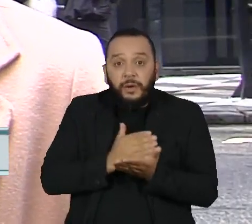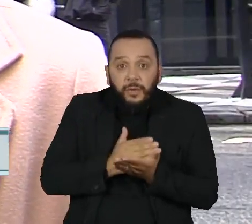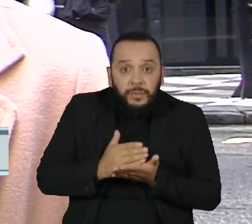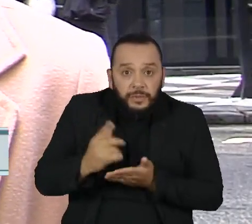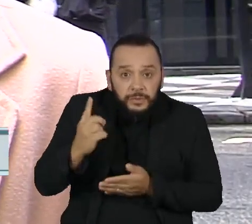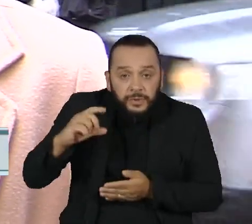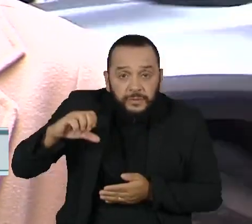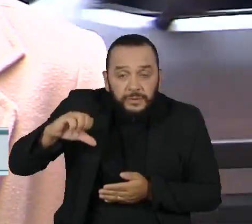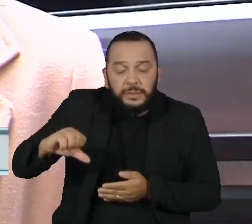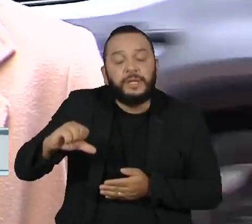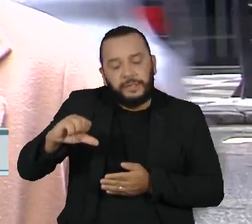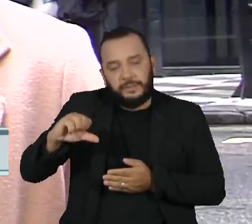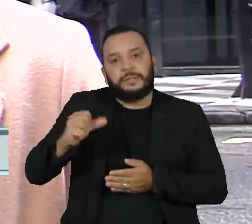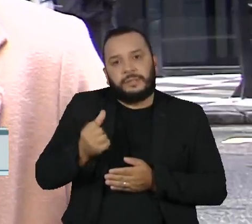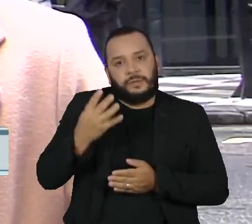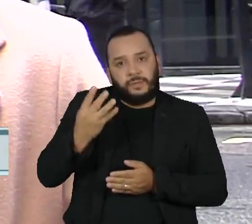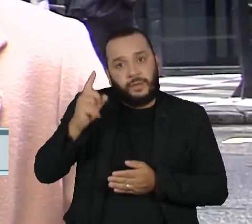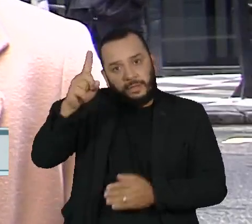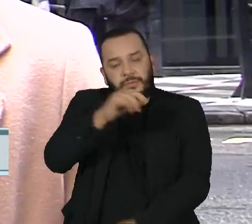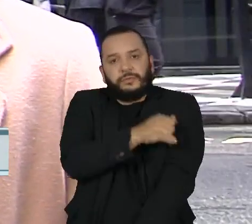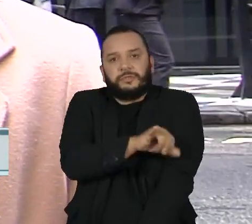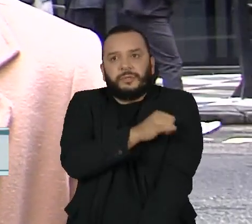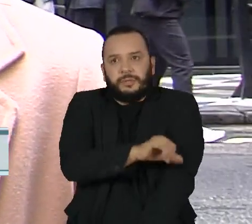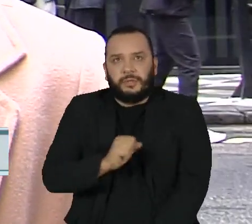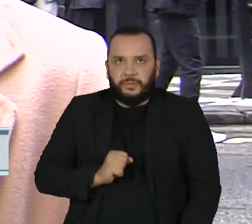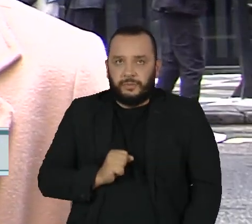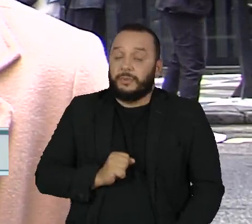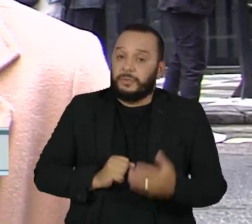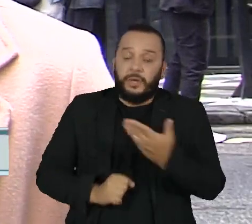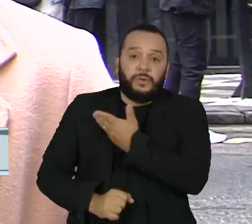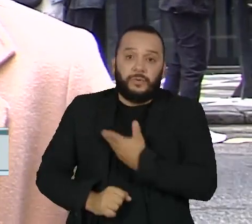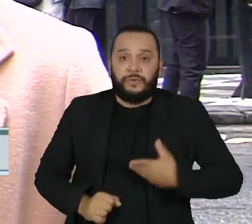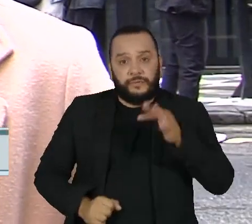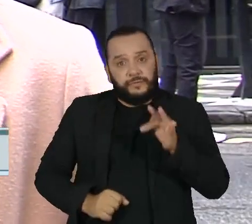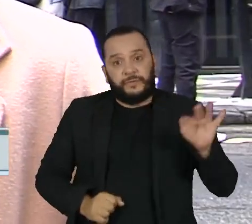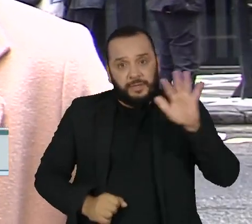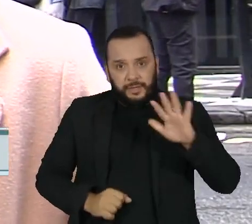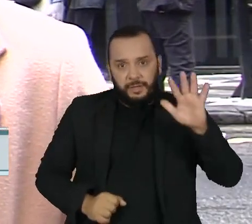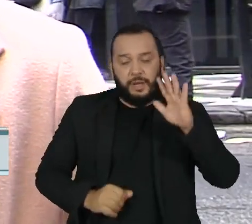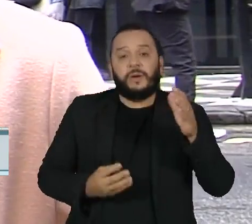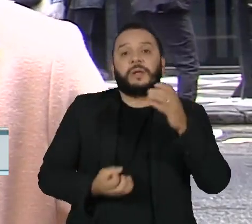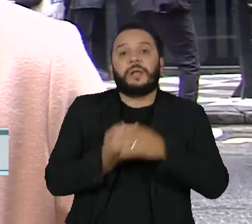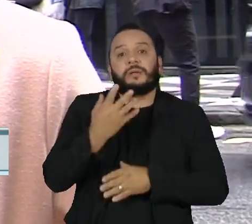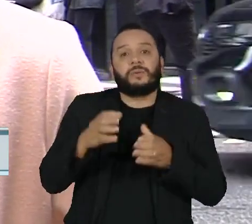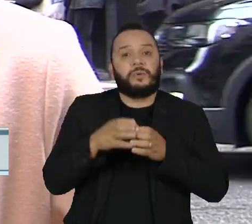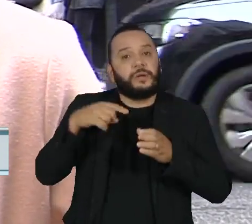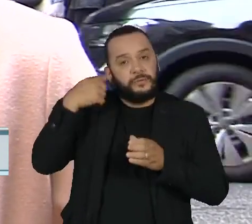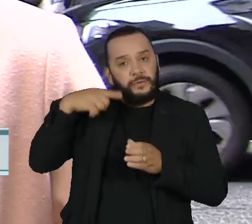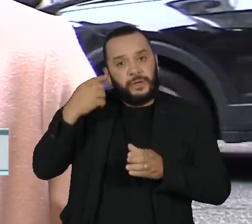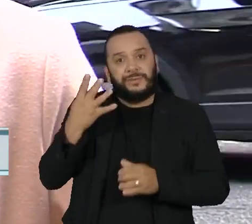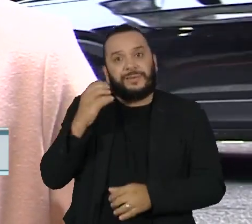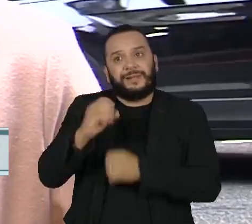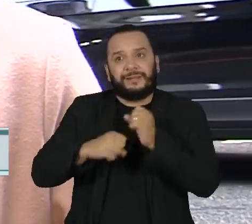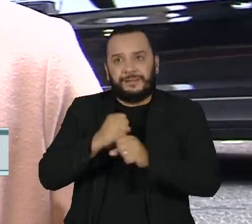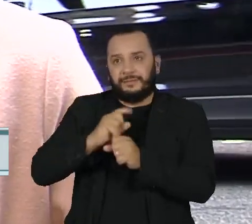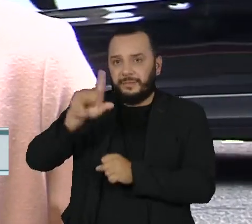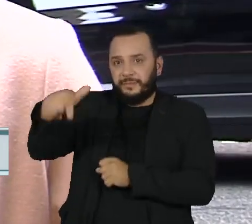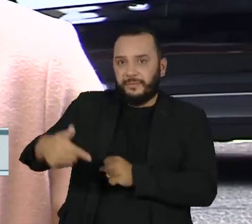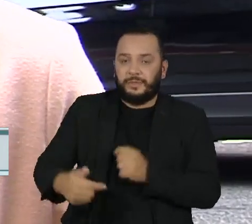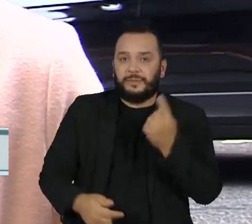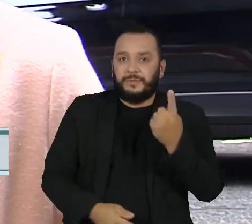no estado do Rio de Janeiro. Já em âmbito federal, a sua criação aconteceu só 40 anos depois, em